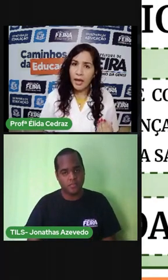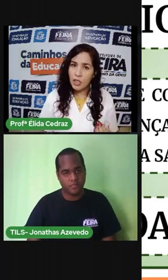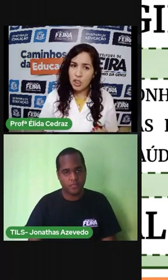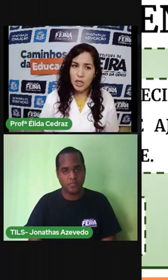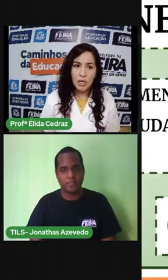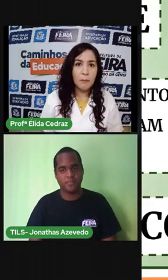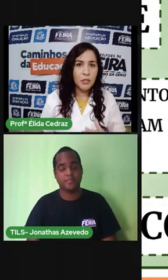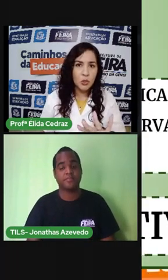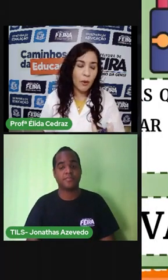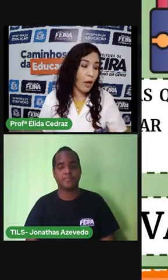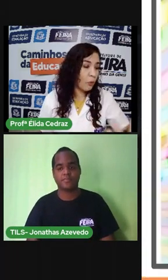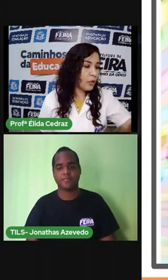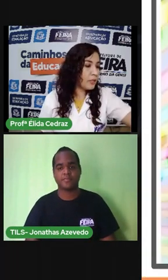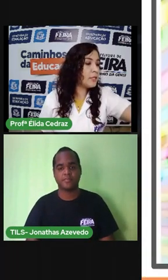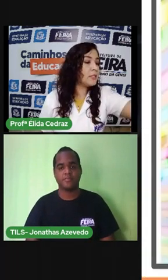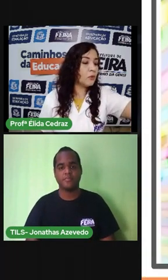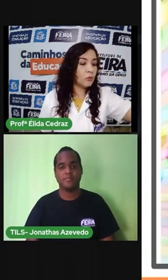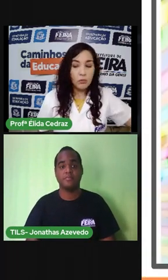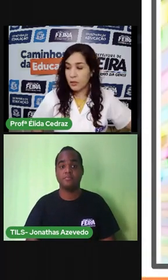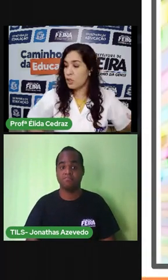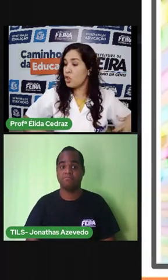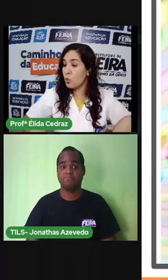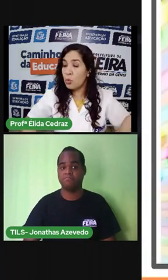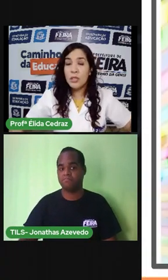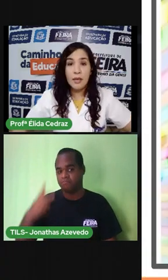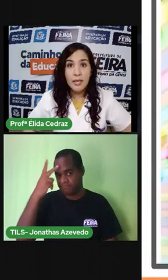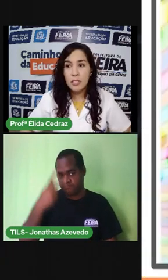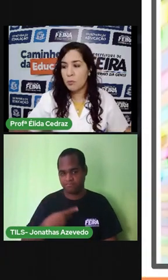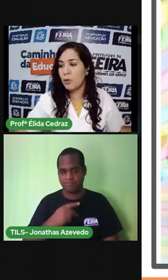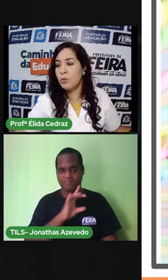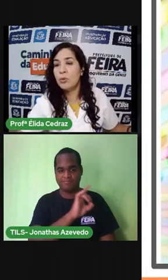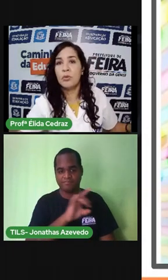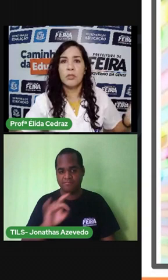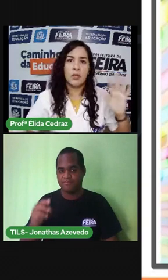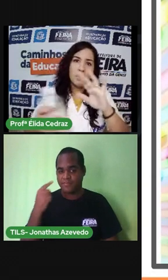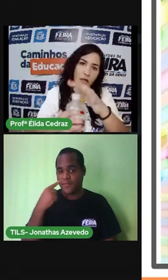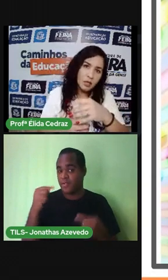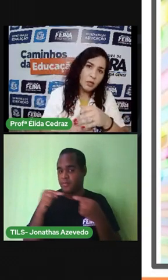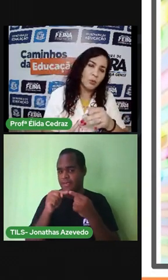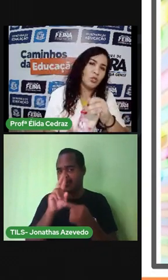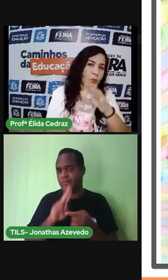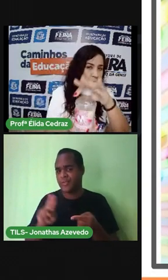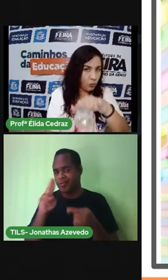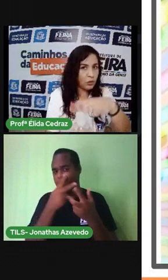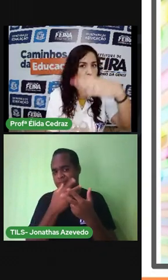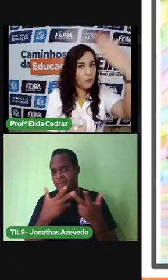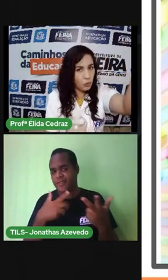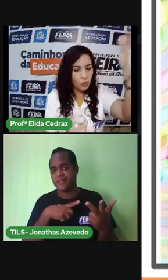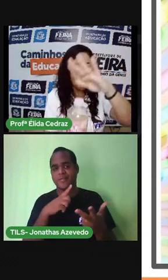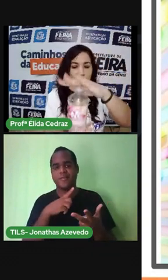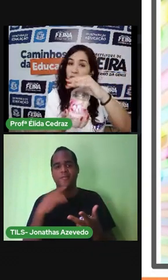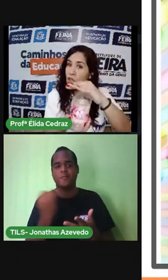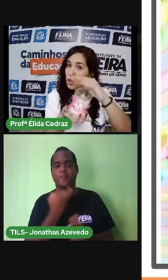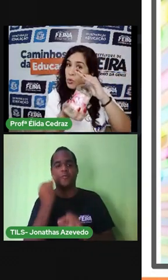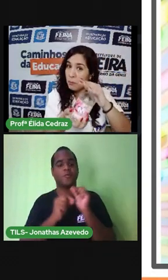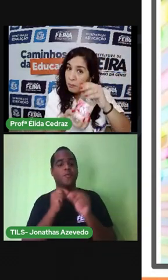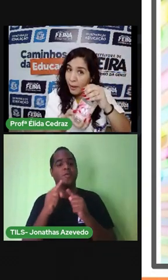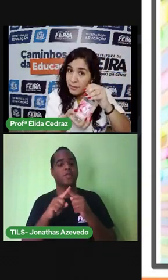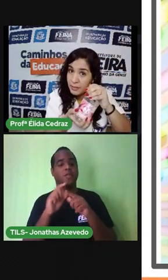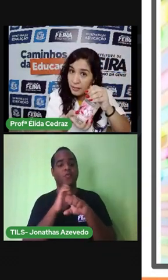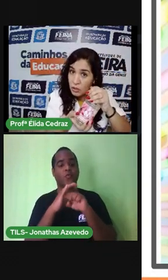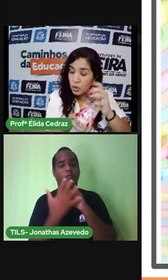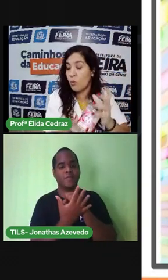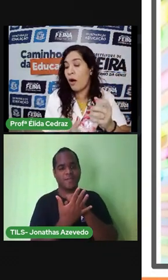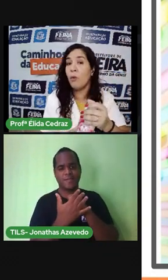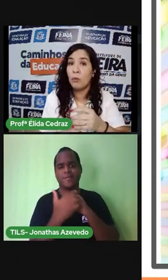A higiene pessoal, que a gente usa esses produtos, e hoje, por conta do Covid, a gente usa